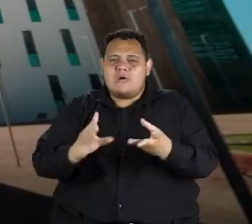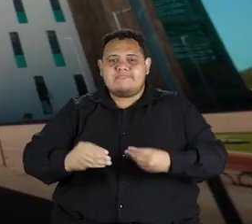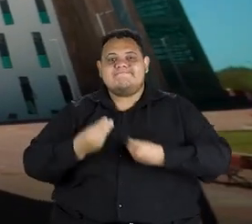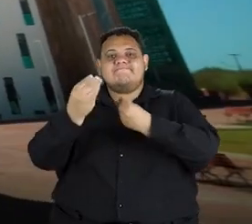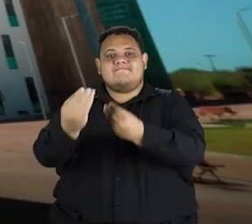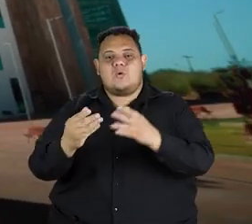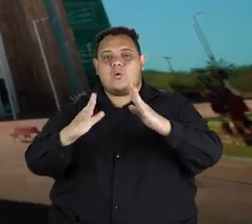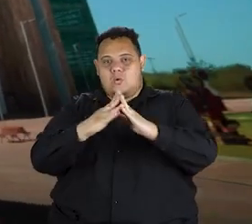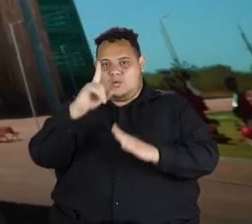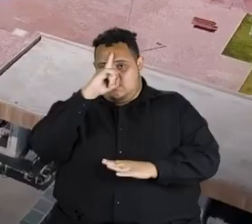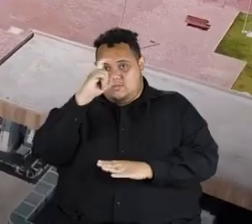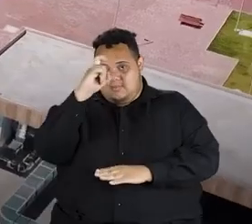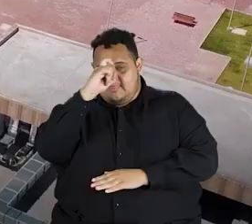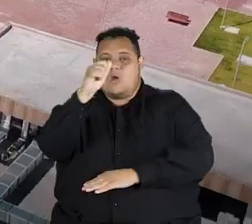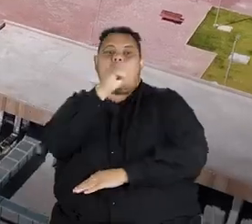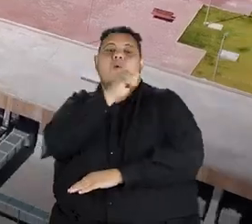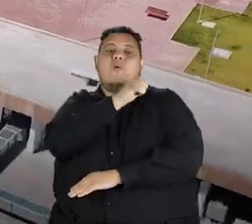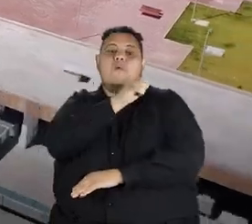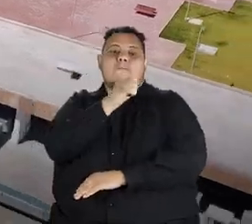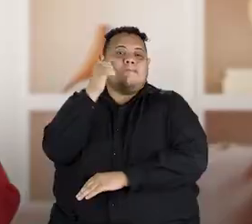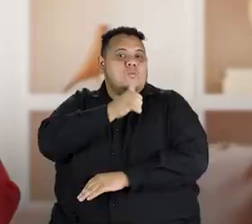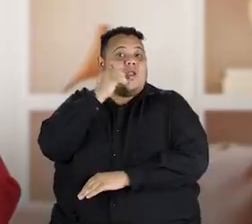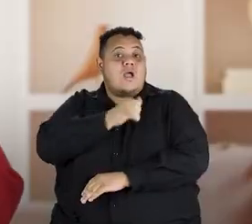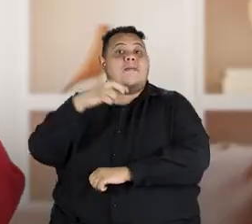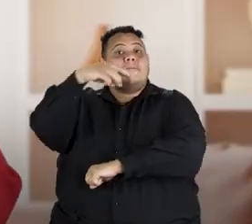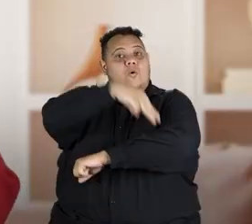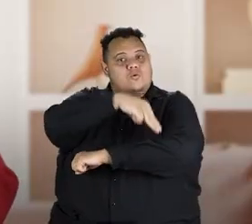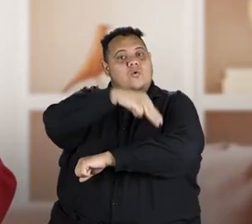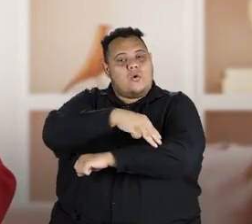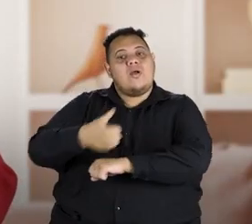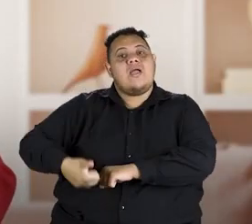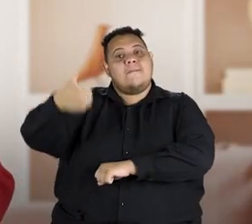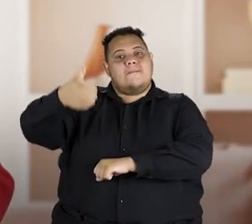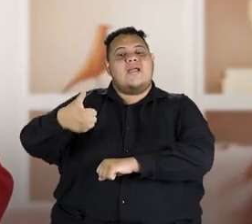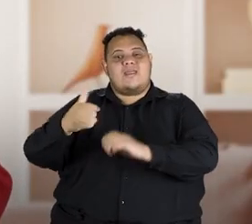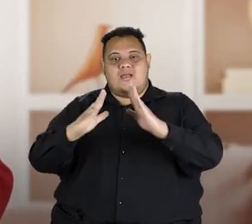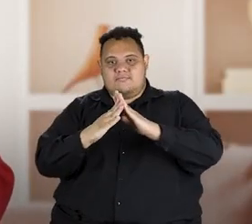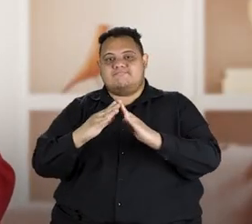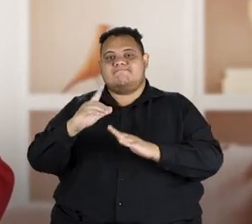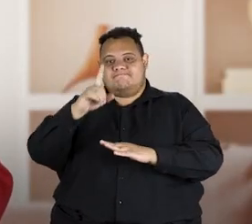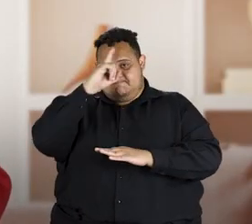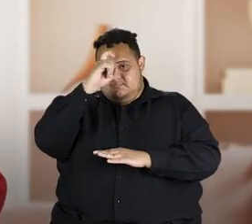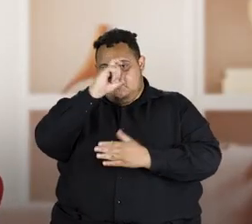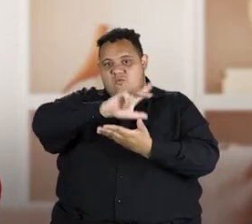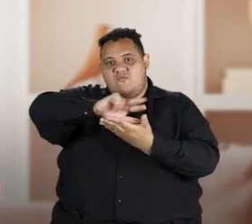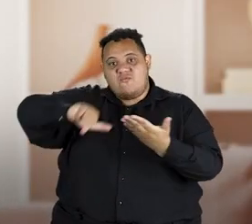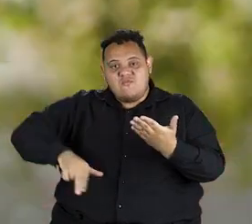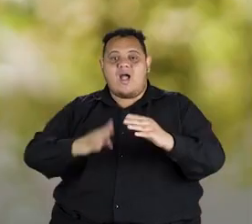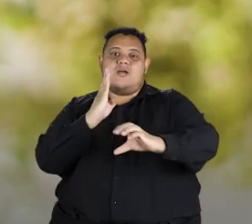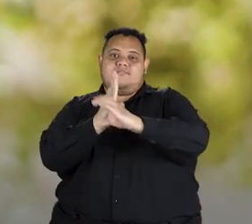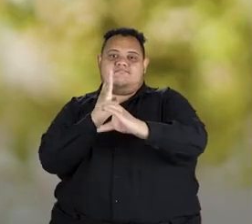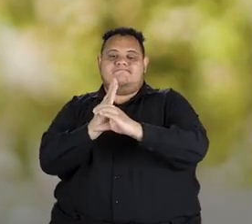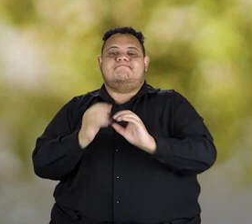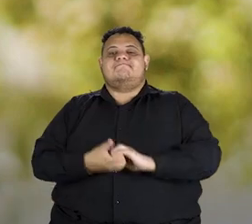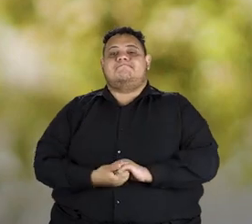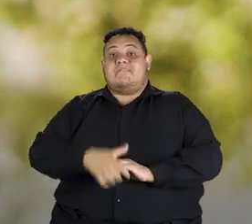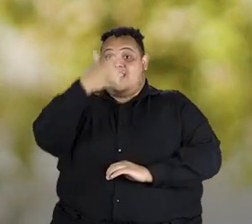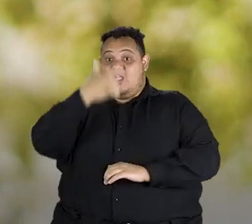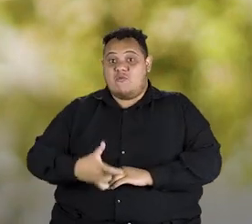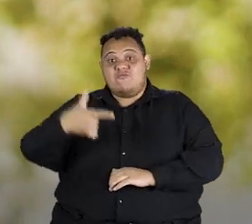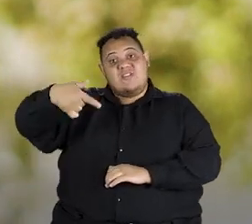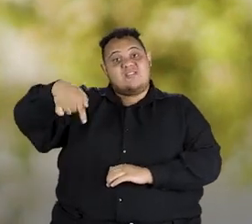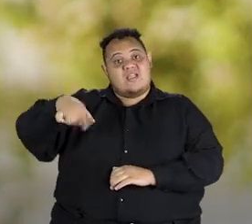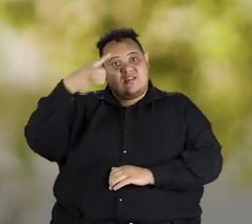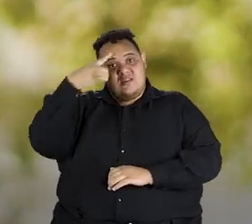entregaremos o Hospital da Mulher em Mossoró e a primeira policlínica em Caicó. Eu passei 27